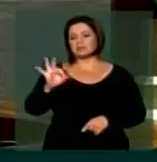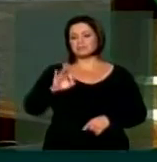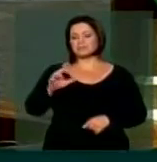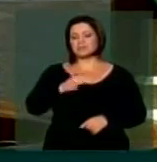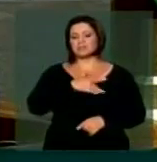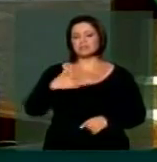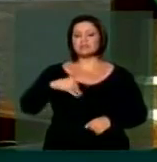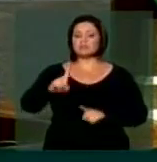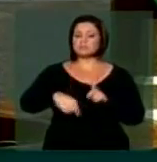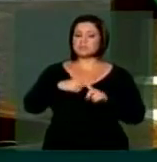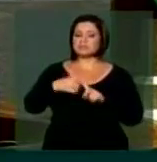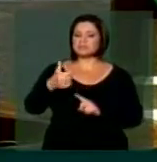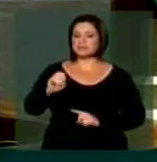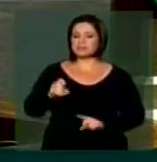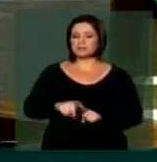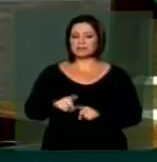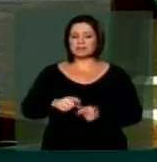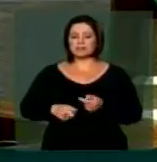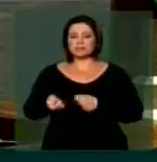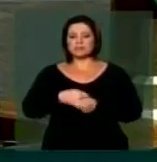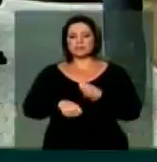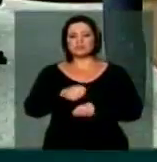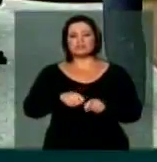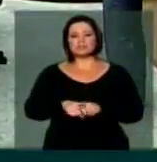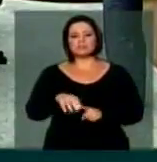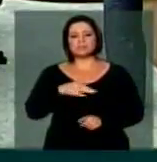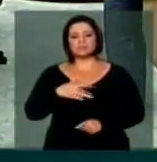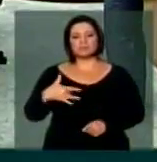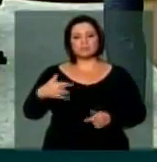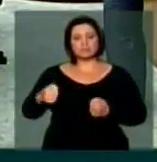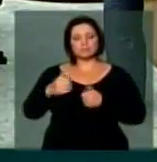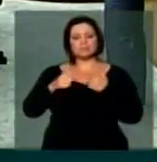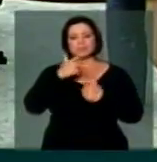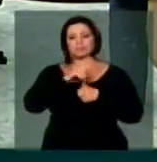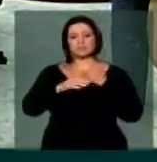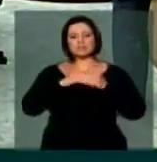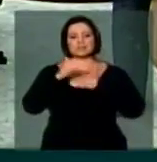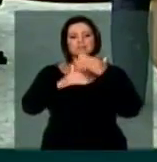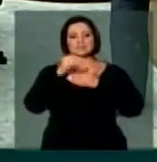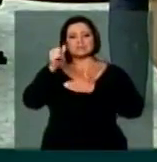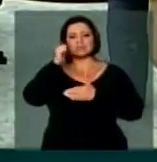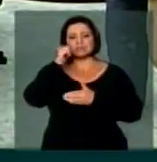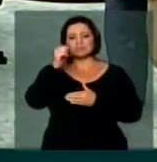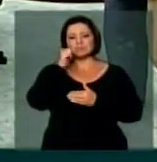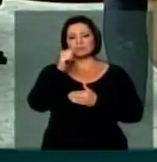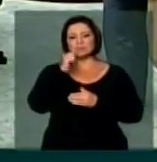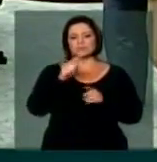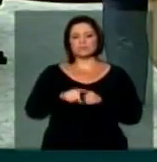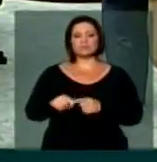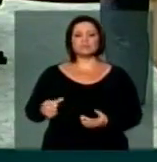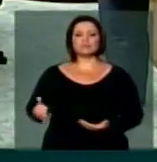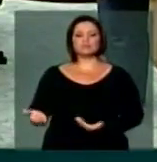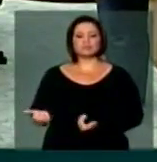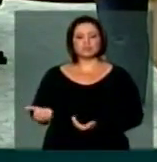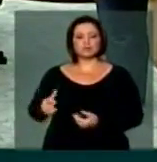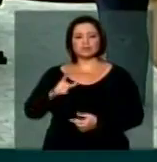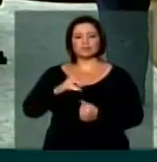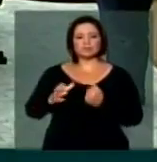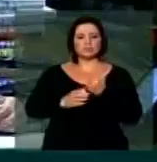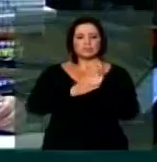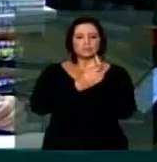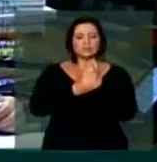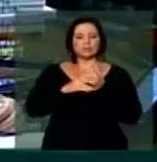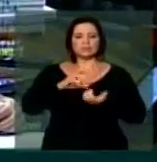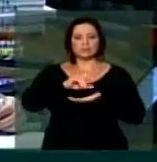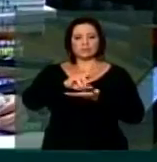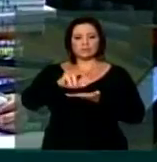10%, da contribuição sobre grandes fortunas para a saúde, precisamos avançar para as mulheres, precisamos avançar para os jovens garantindo